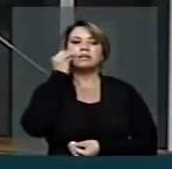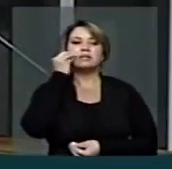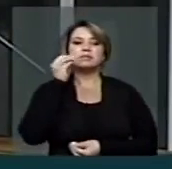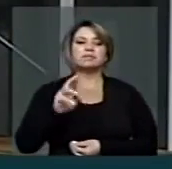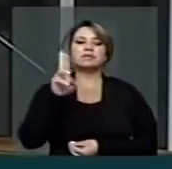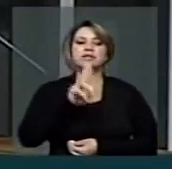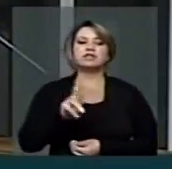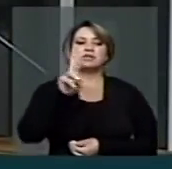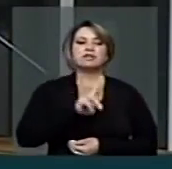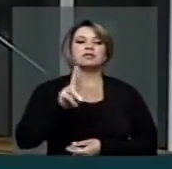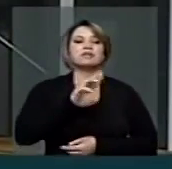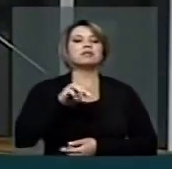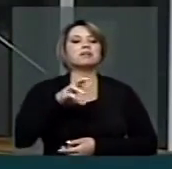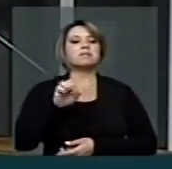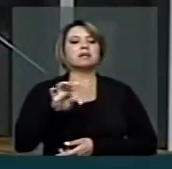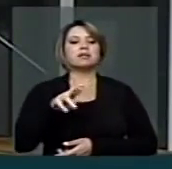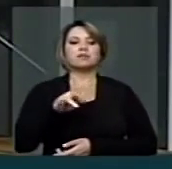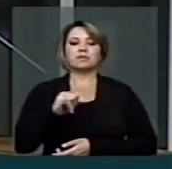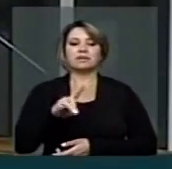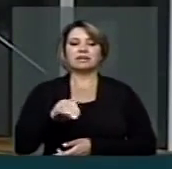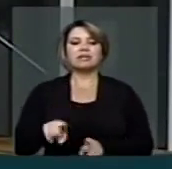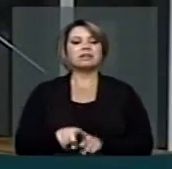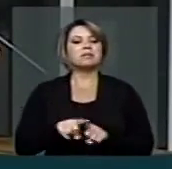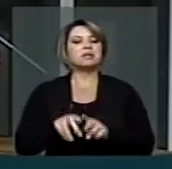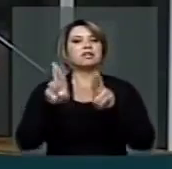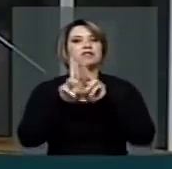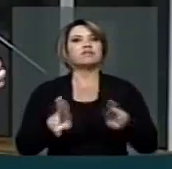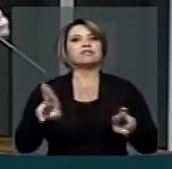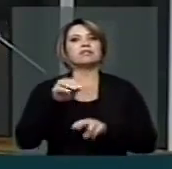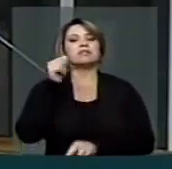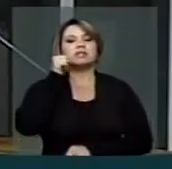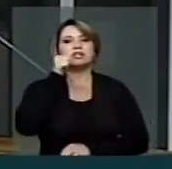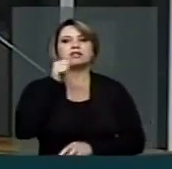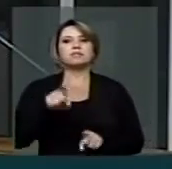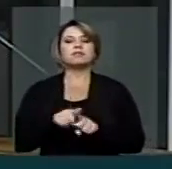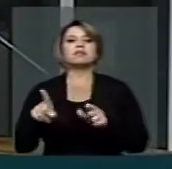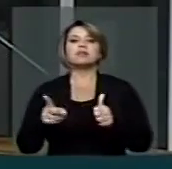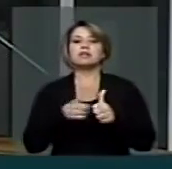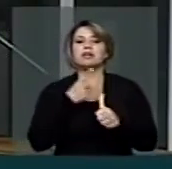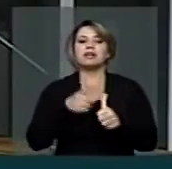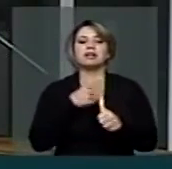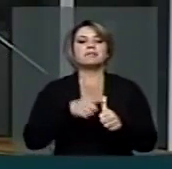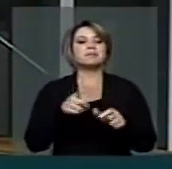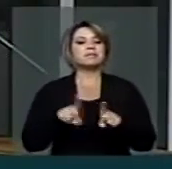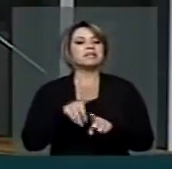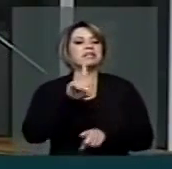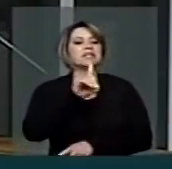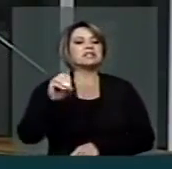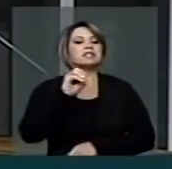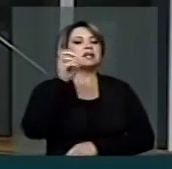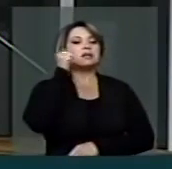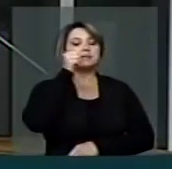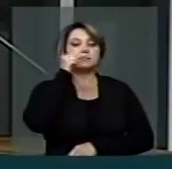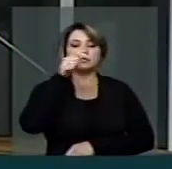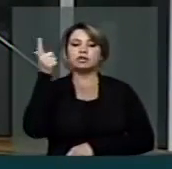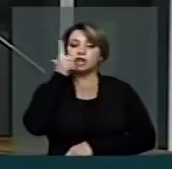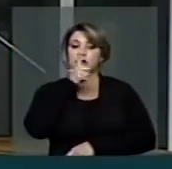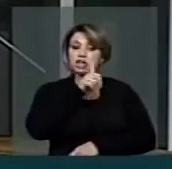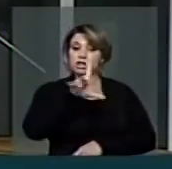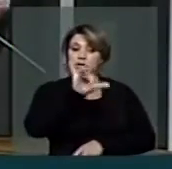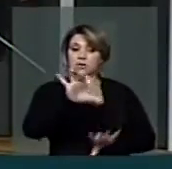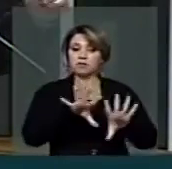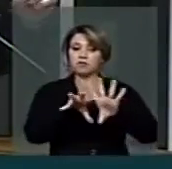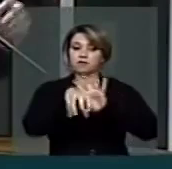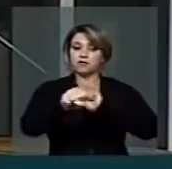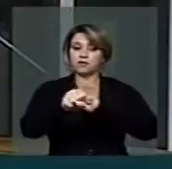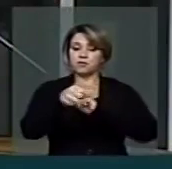Maturidade, e também da Universidade da Mulher. A Universidade da Mulher é a primeira turma, com 100 mulheres também, que vão colar grau no dia 10,